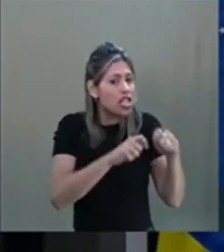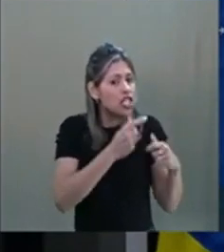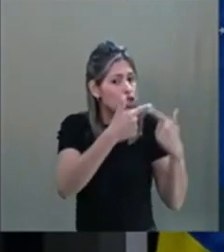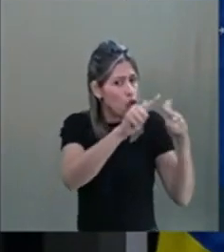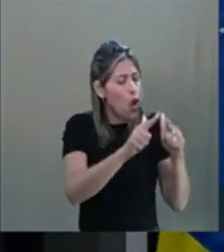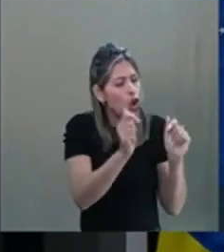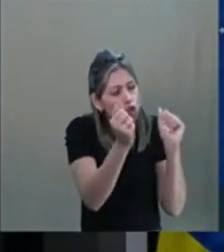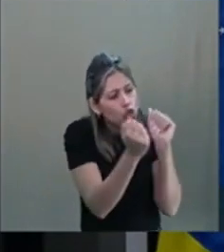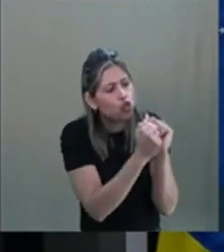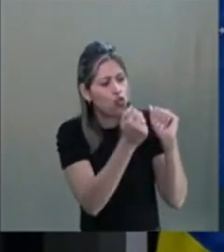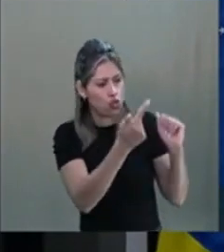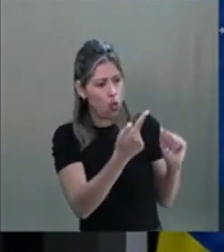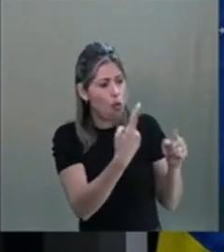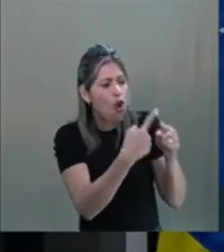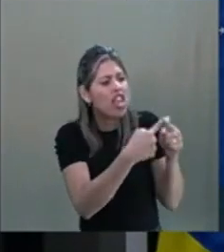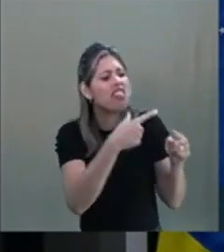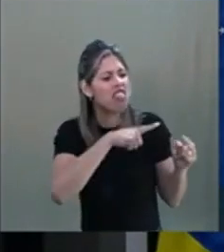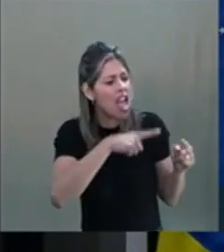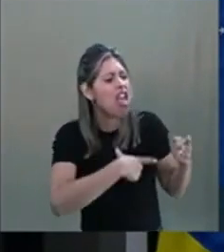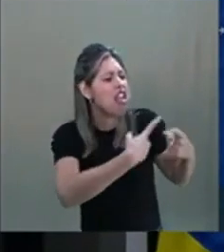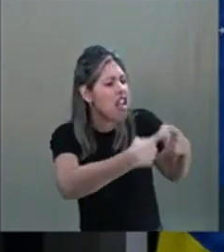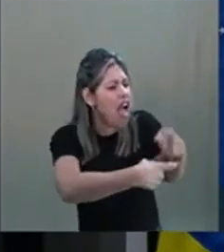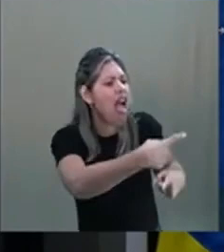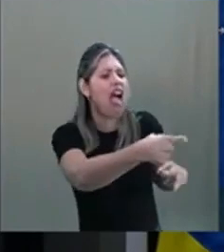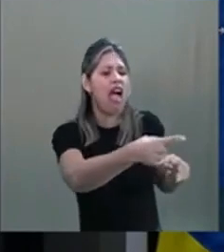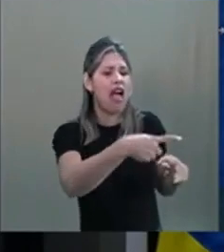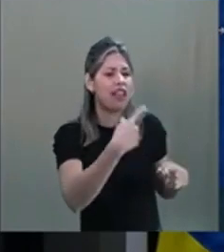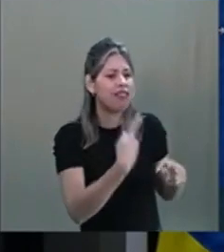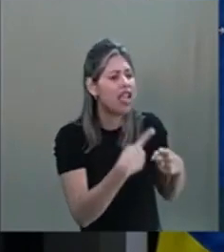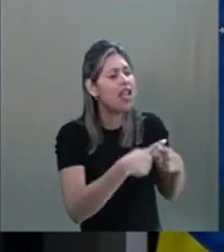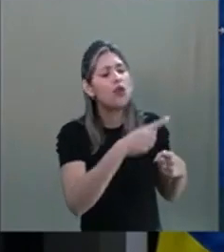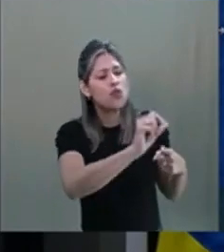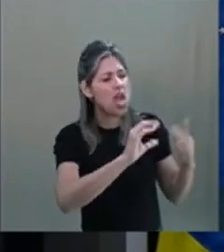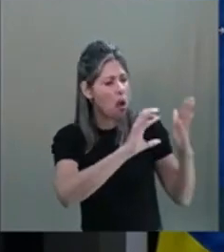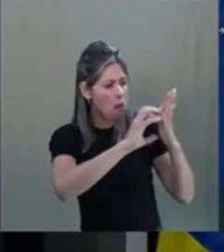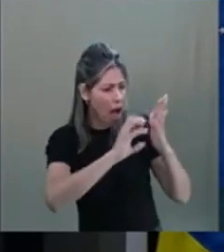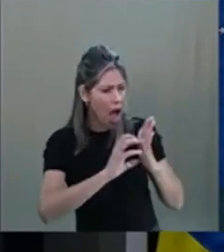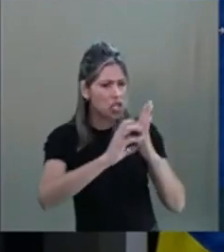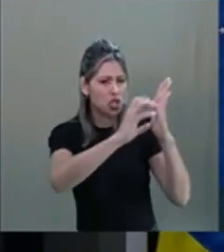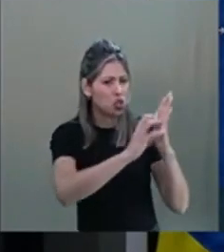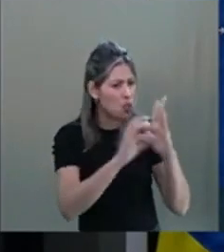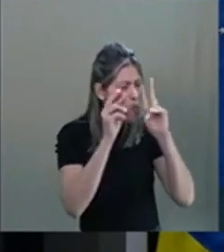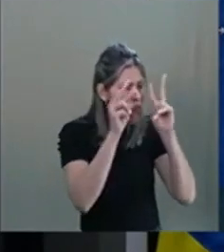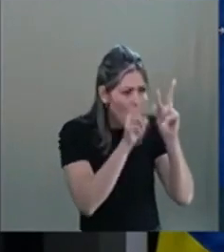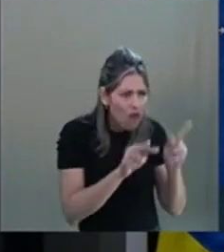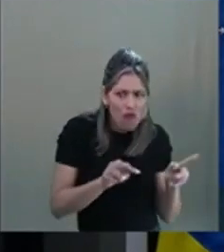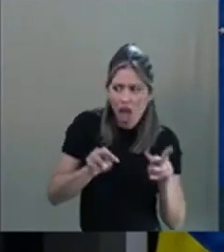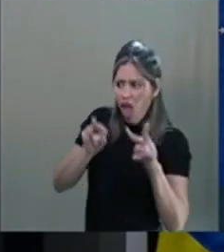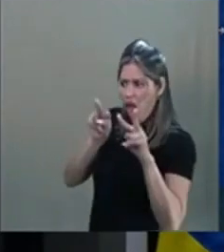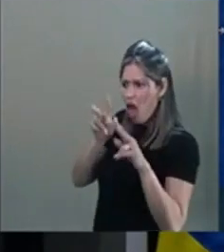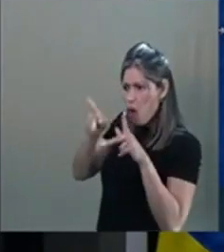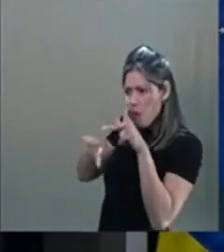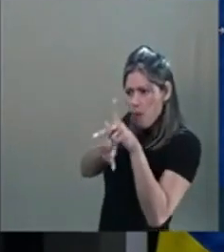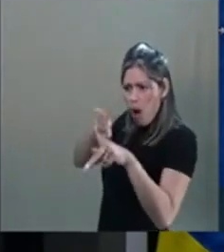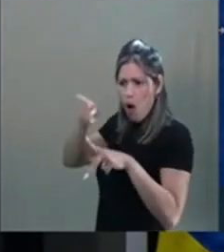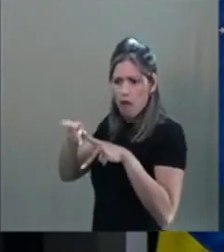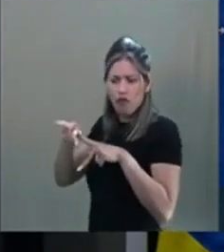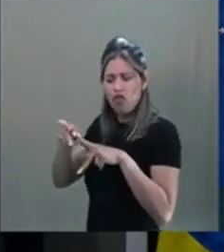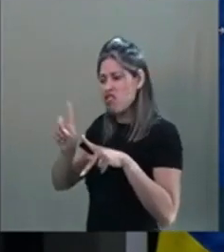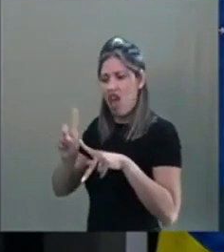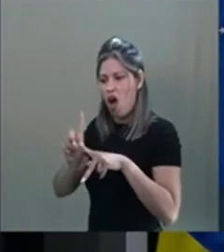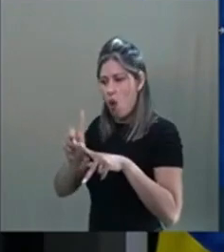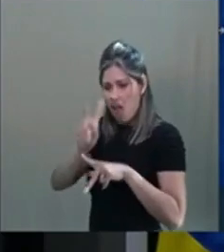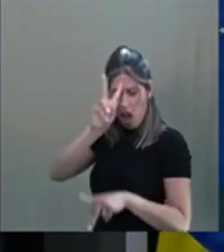partido, nós temos guerra. Porque quem tem partido não olha para o povo, olha só para o seu